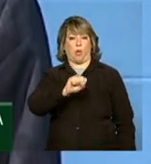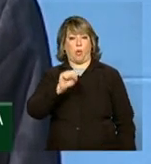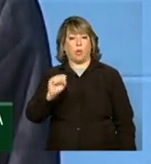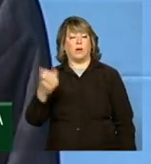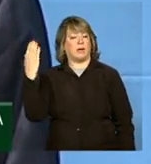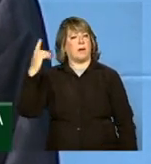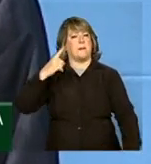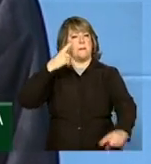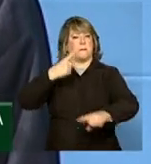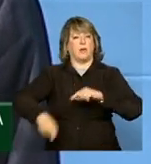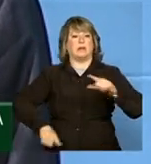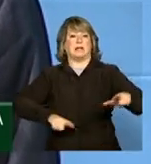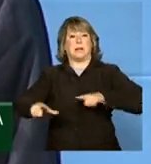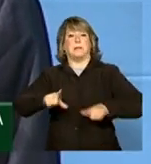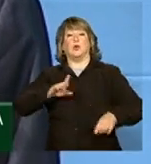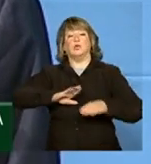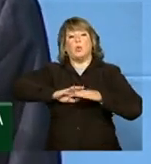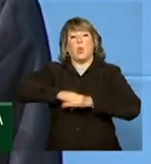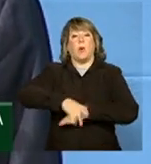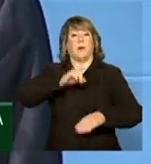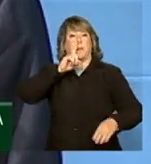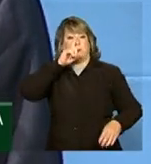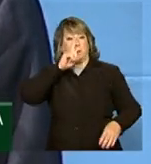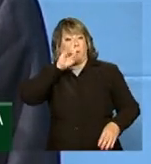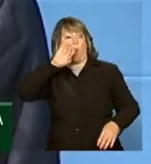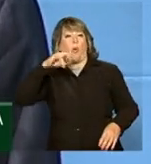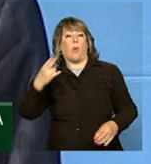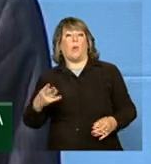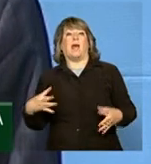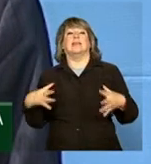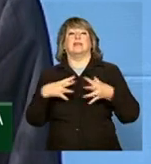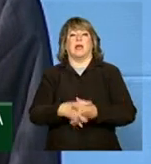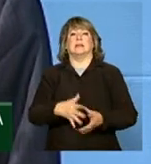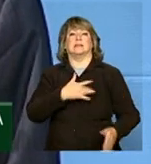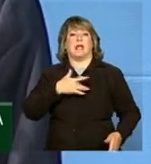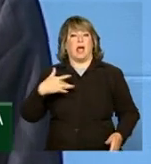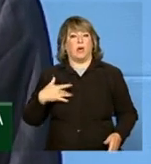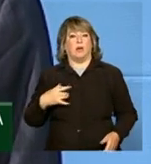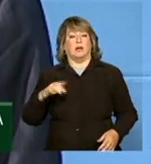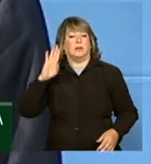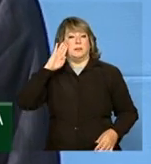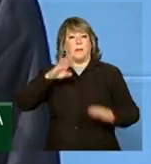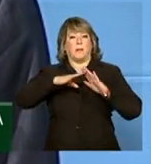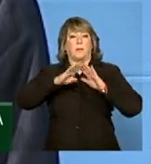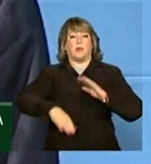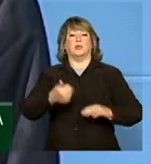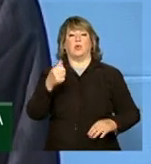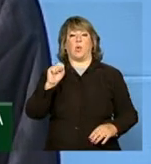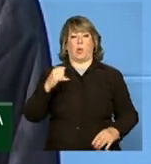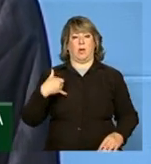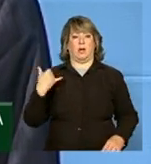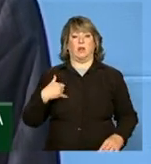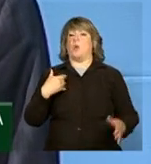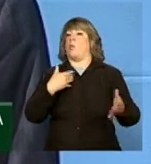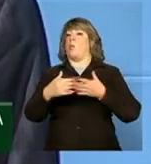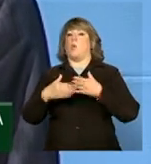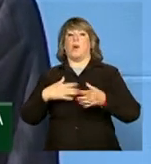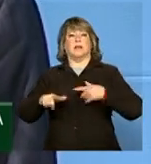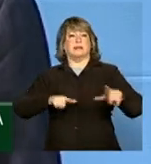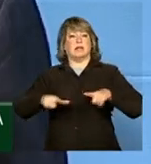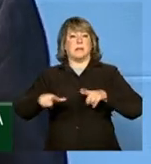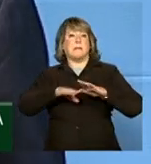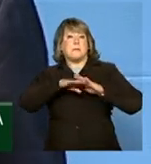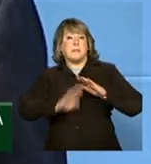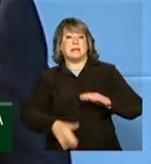trabalho noturno, perigoso ou insalubre dos menores de 18 anos e de qualquer trabalho a menores de